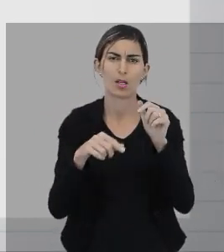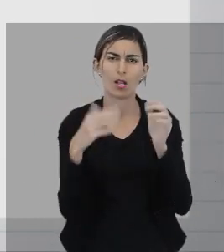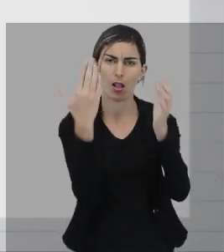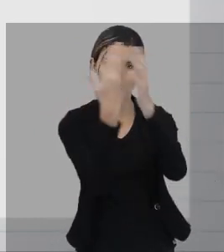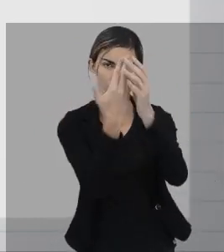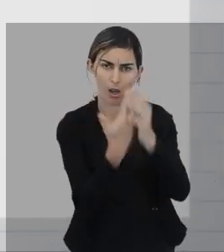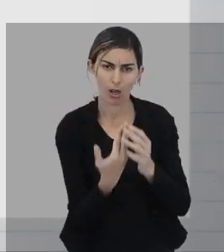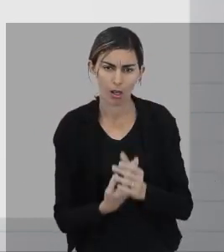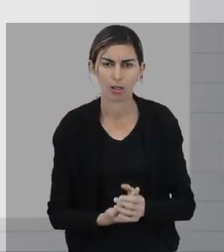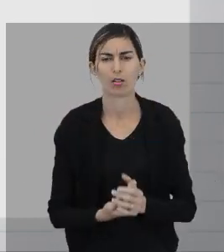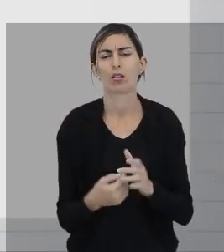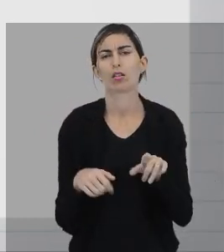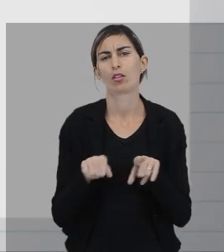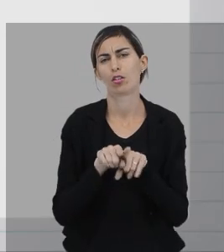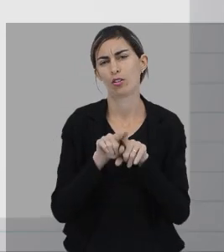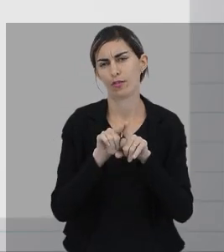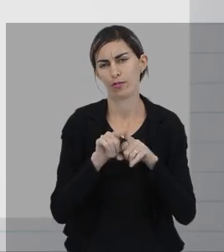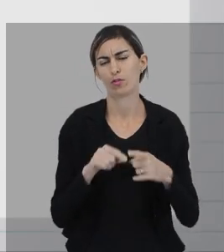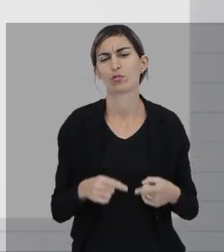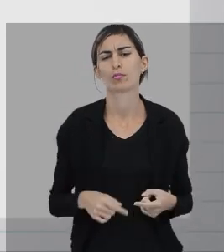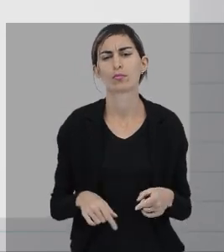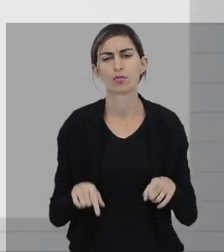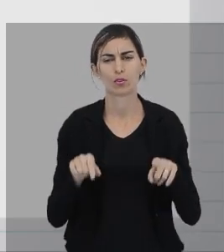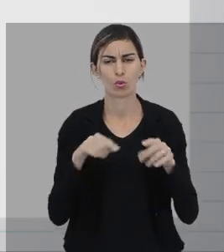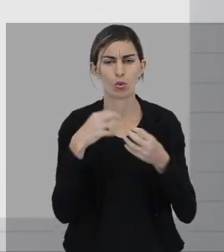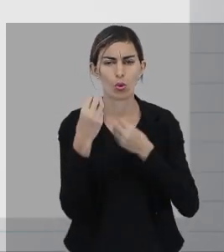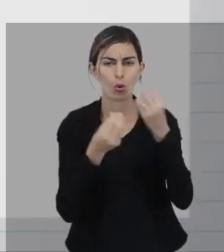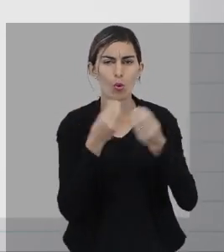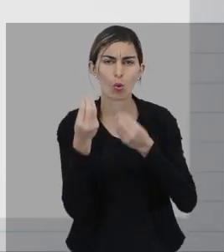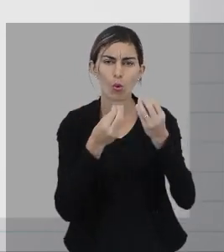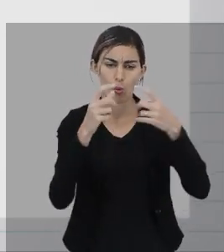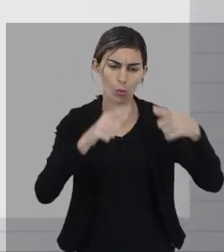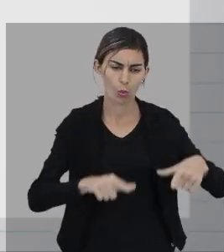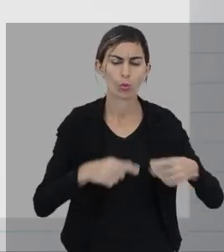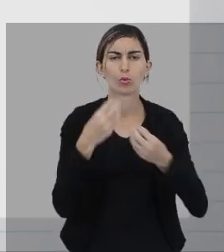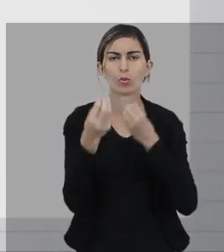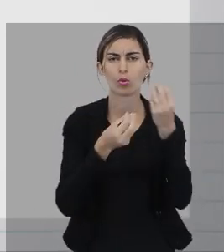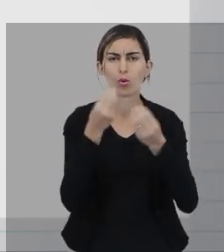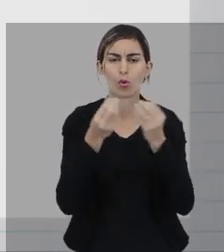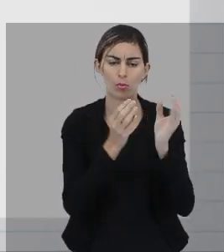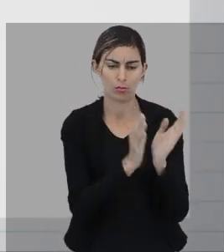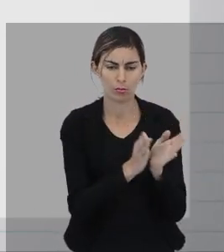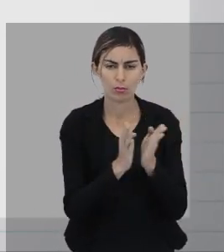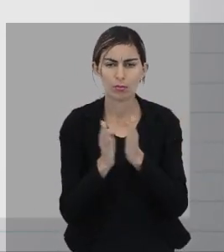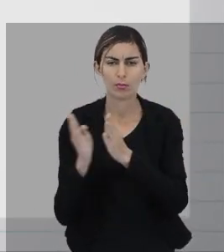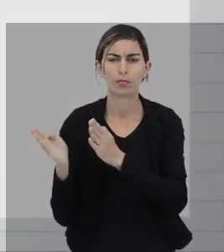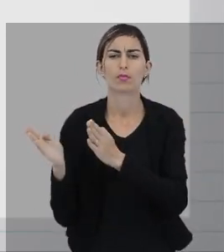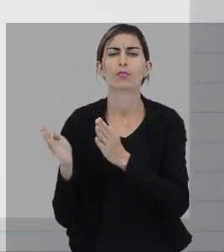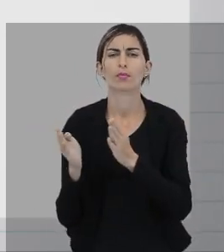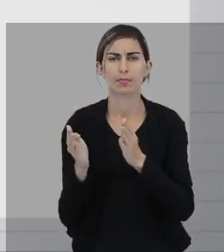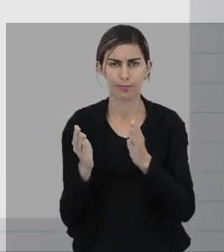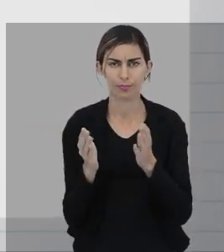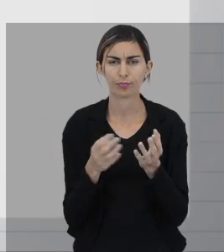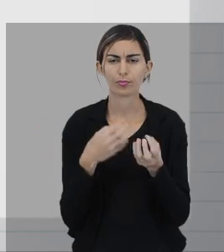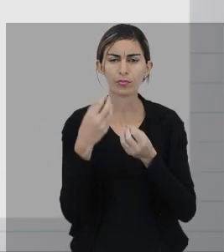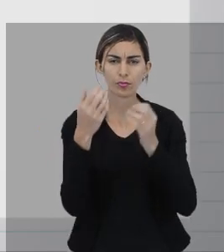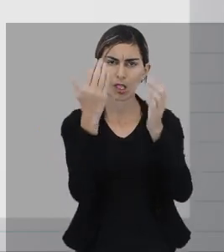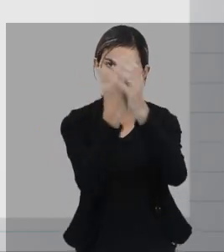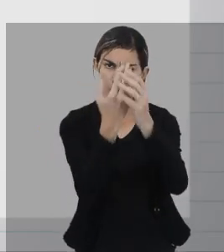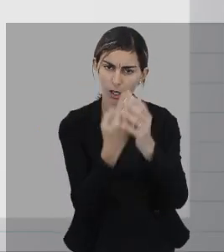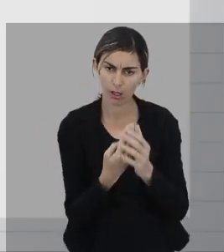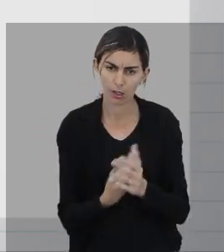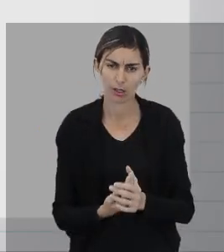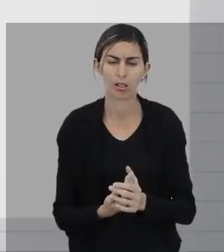arquivos, a vida escolar do estudante, onde e como você vai organizar-se em termos de